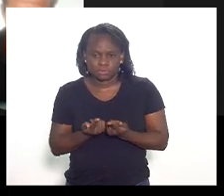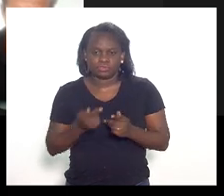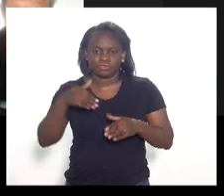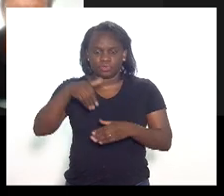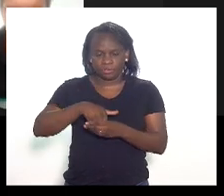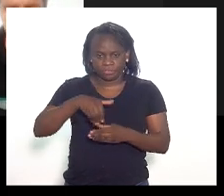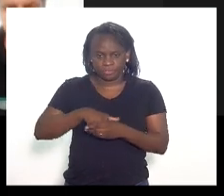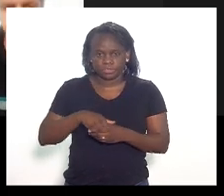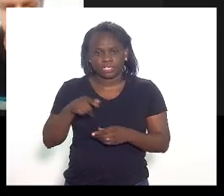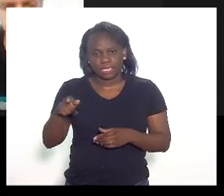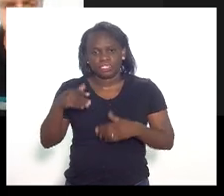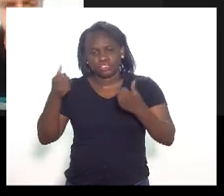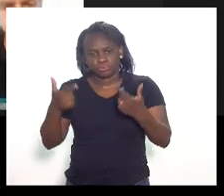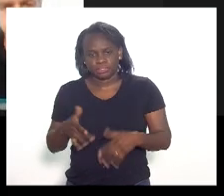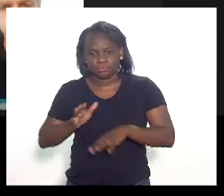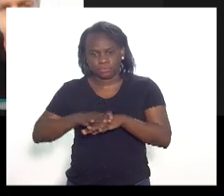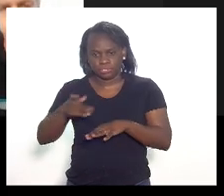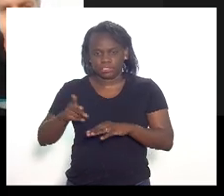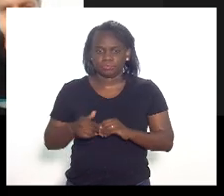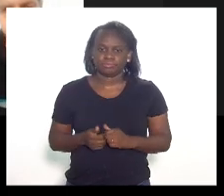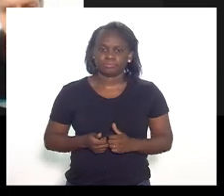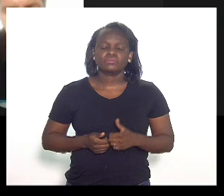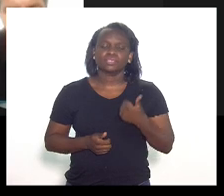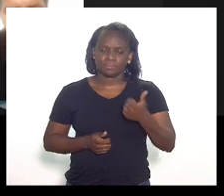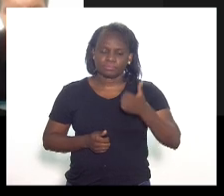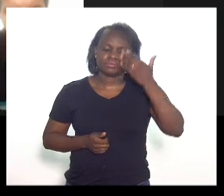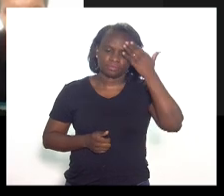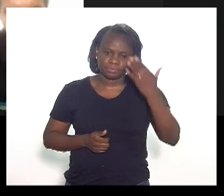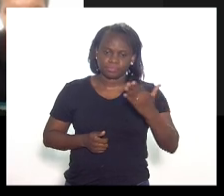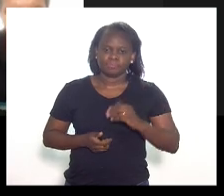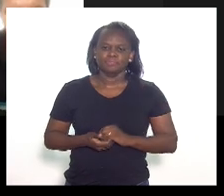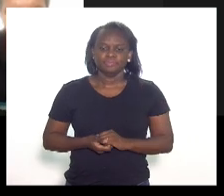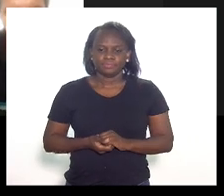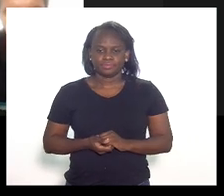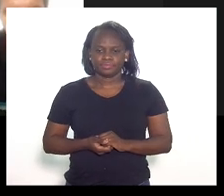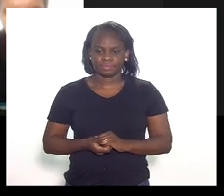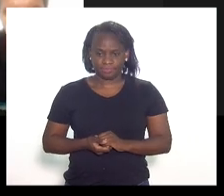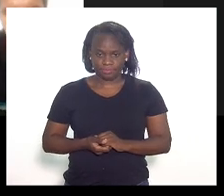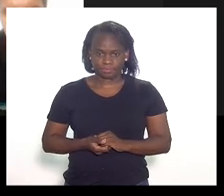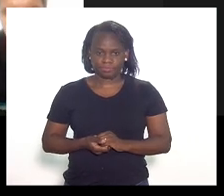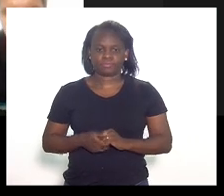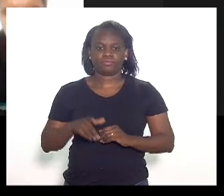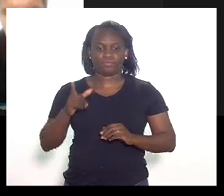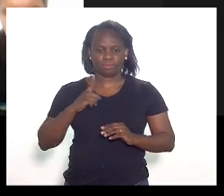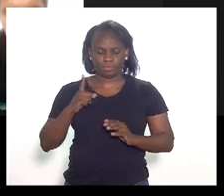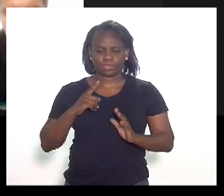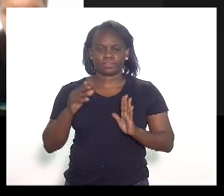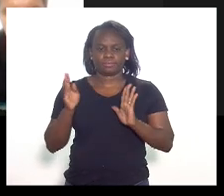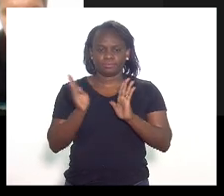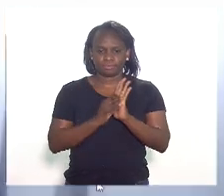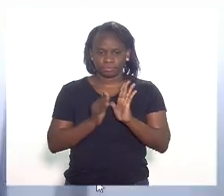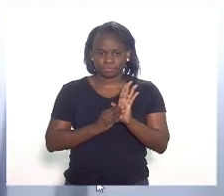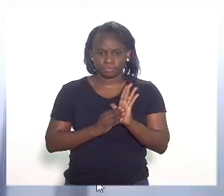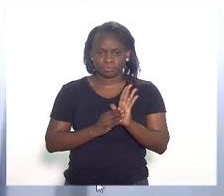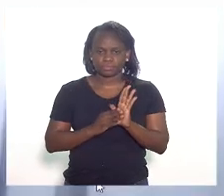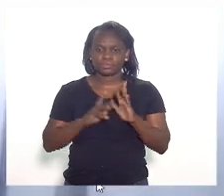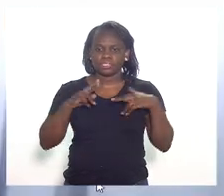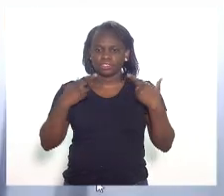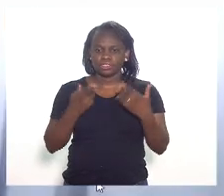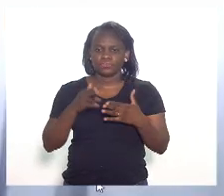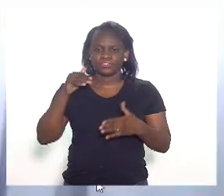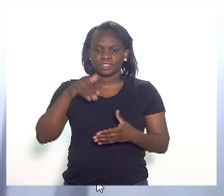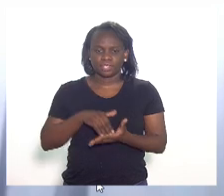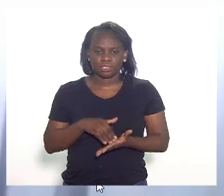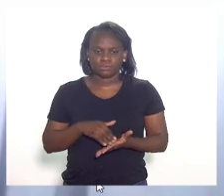para que ela possa se manifestar. Tá bom, obrigada, deputada Marta Rocha. Estão inscritos no expediente